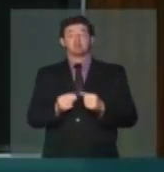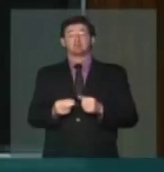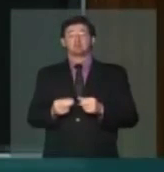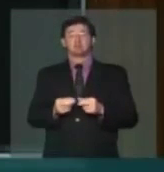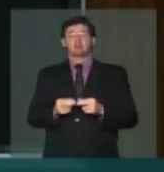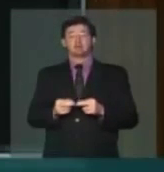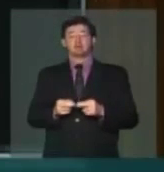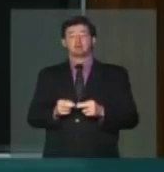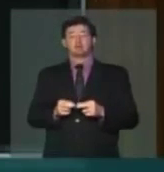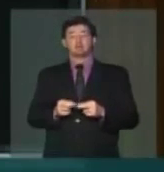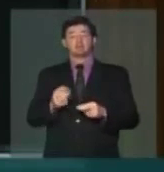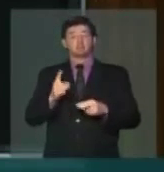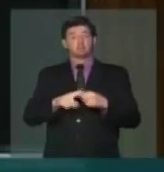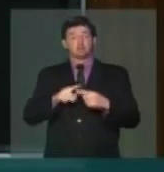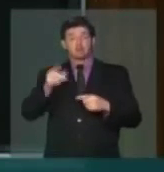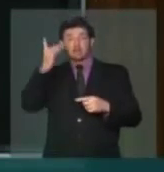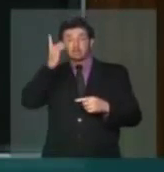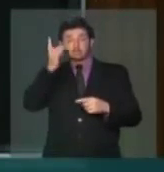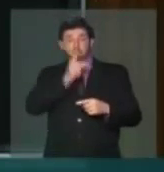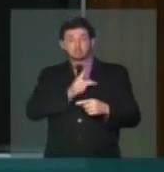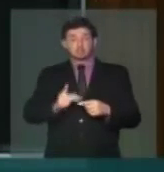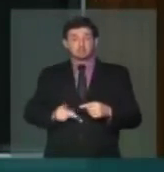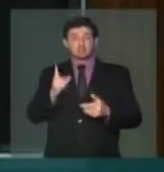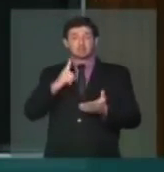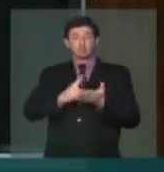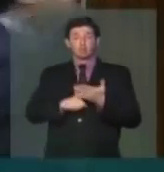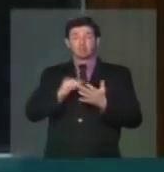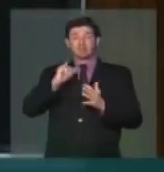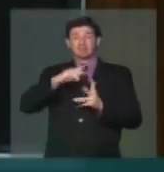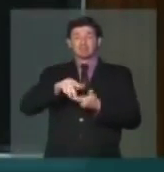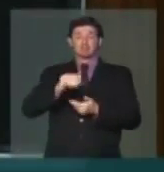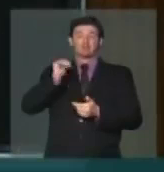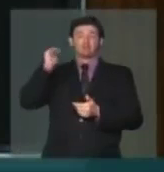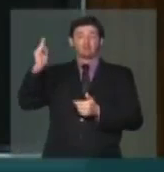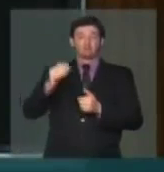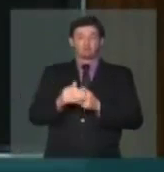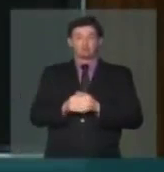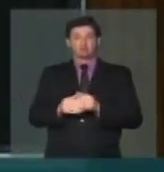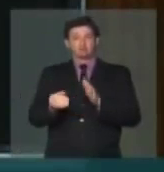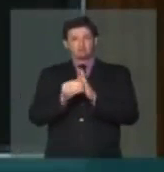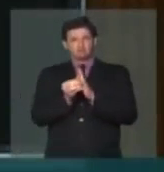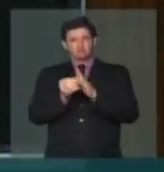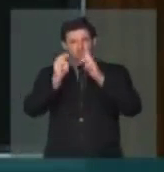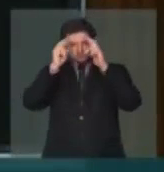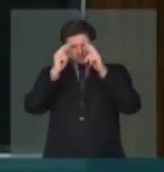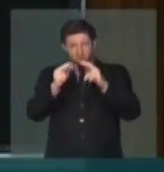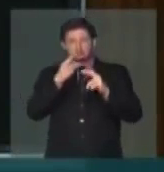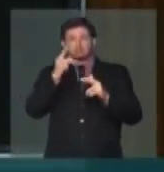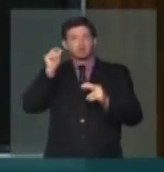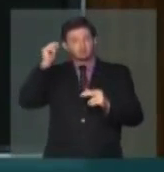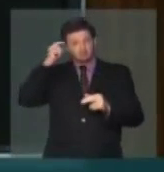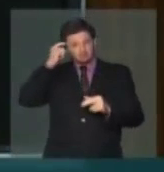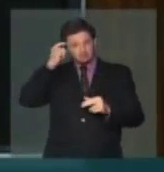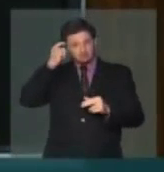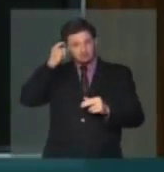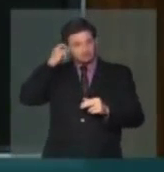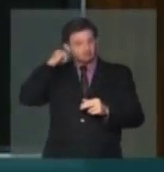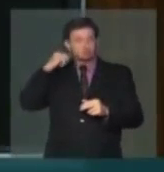da República, porque a presidenta da República está num compromisso internacional. É um desrespeito dizer que